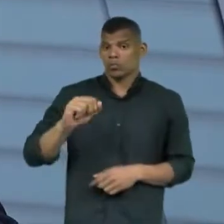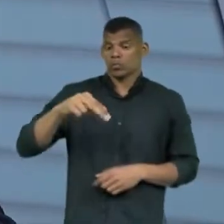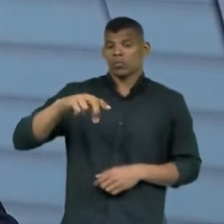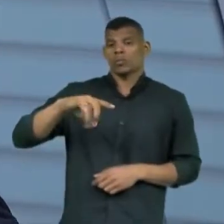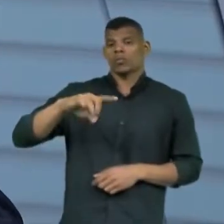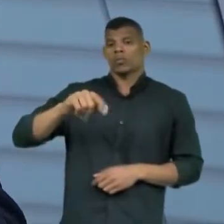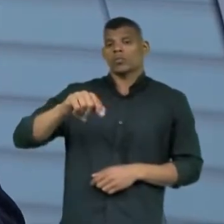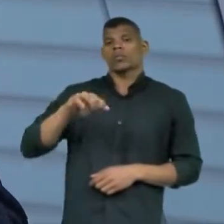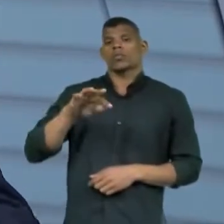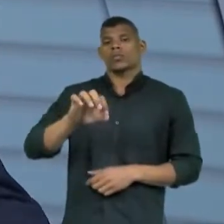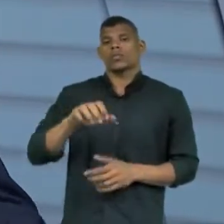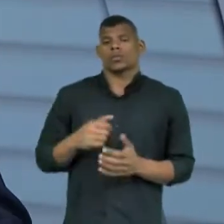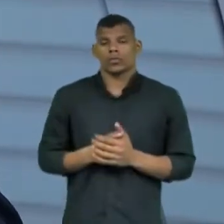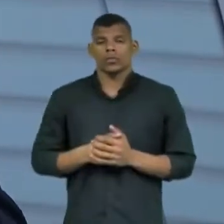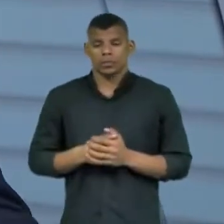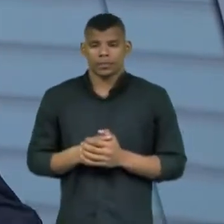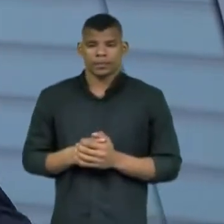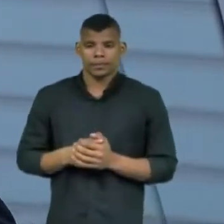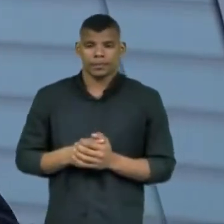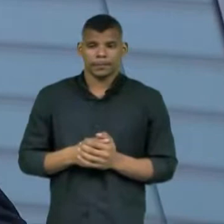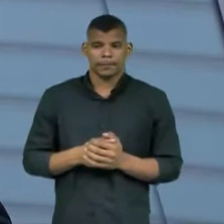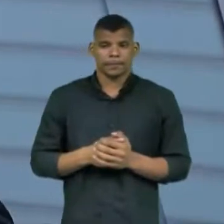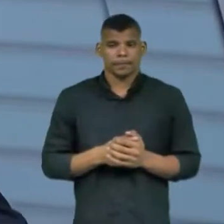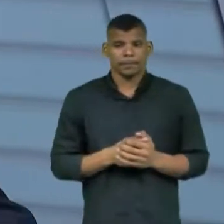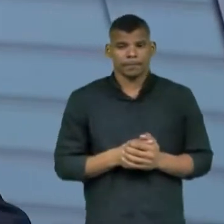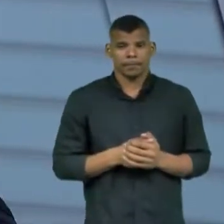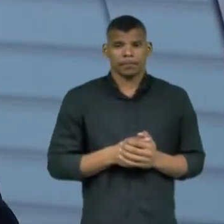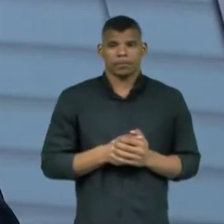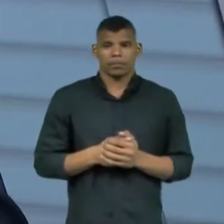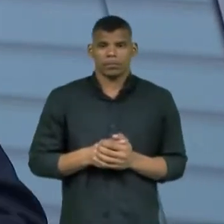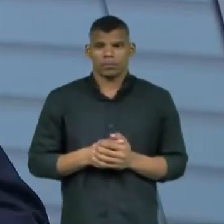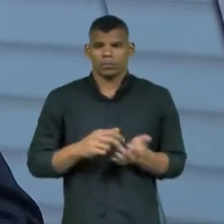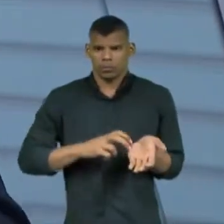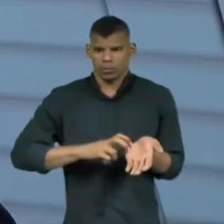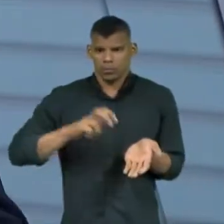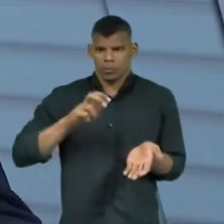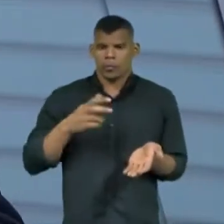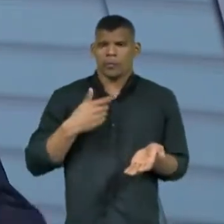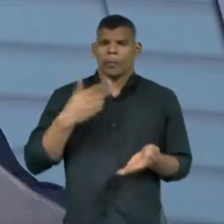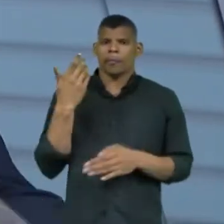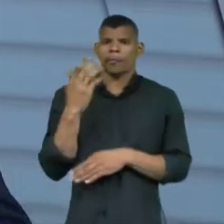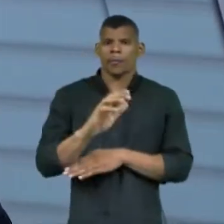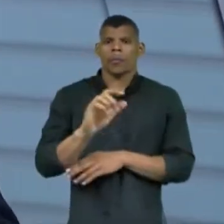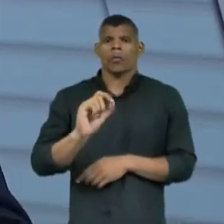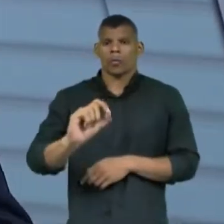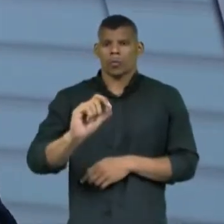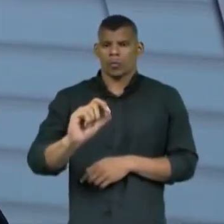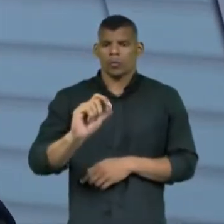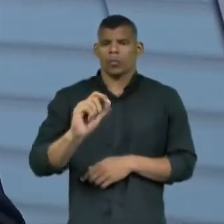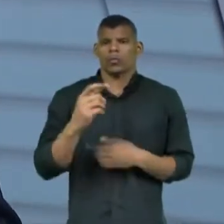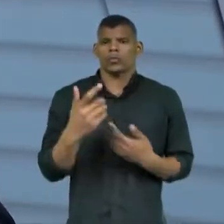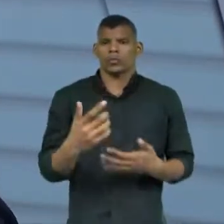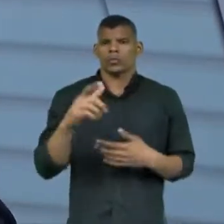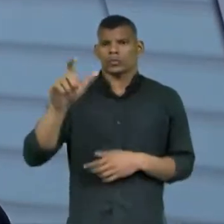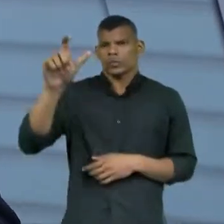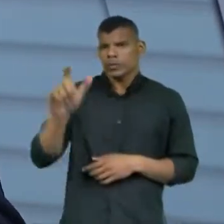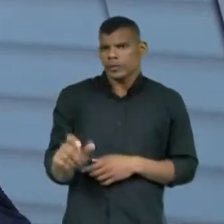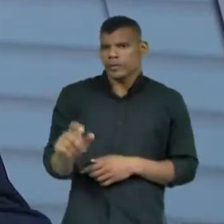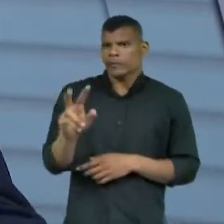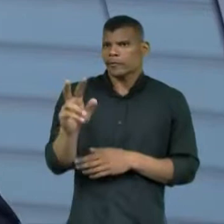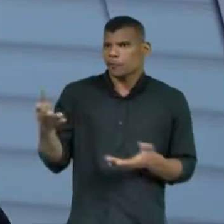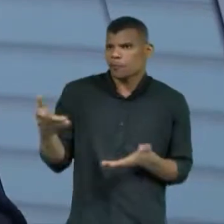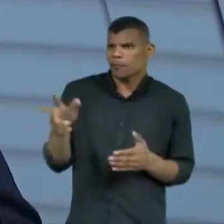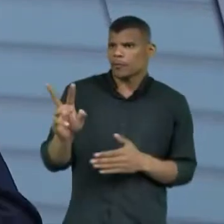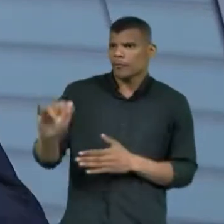É normal agora, todo dia, que o jornal Primeiro Expediente, manhãzinha, com o Tiago, ele bota lá a agenda, o candidato fulano e tal,